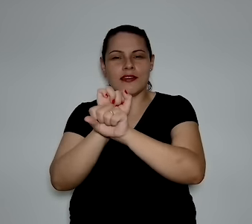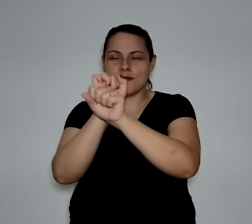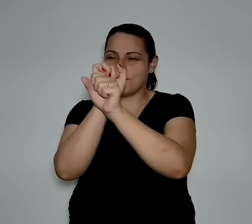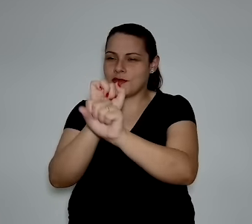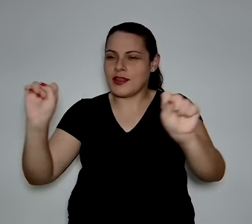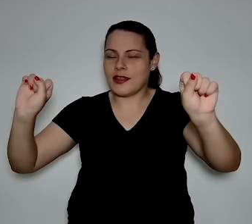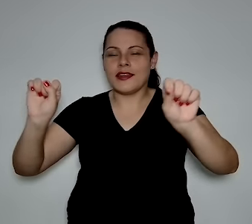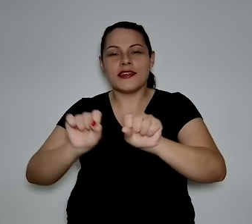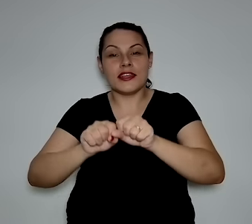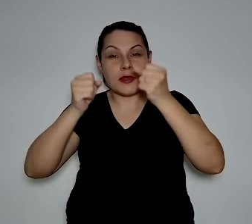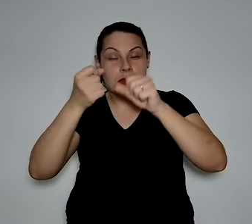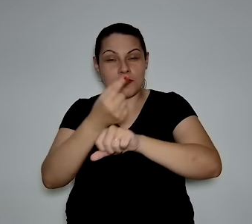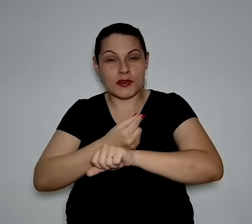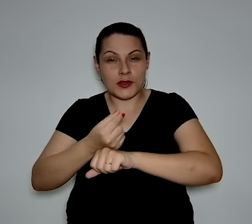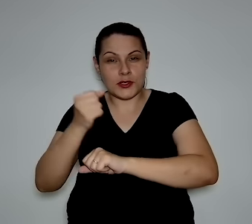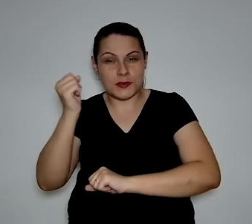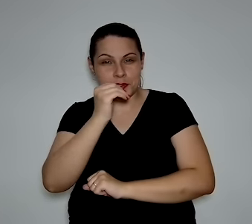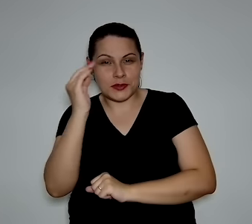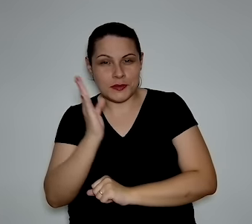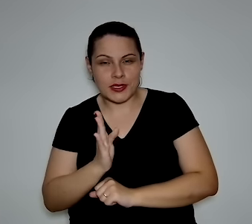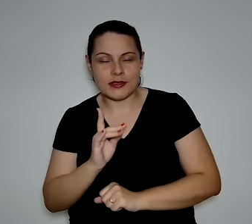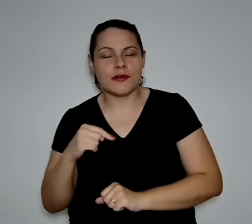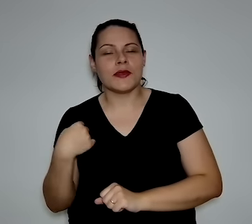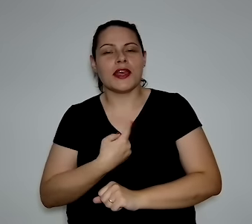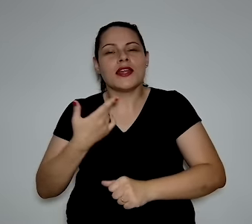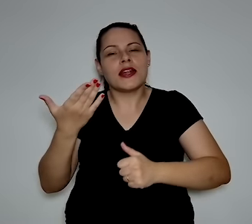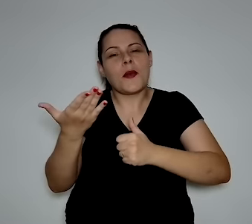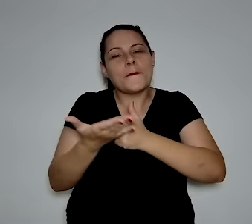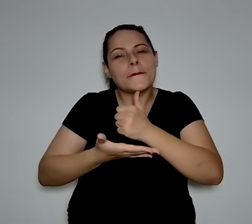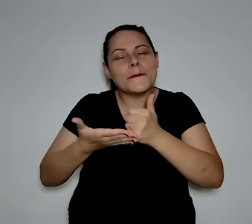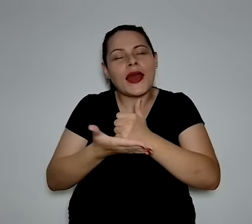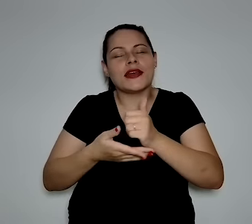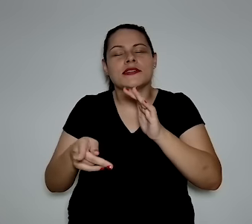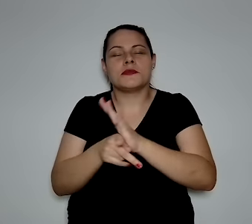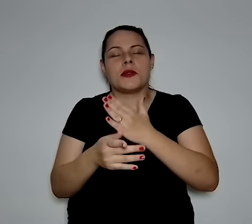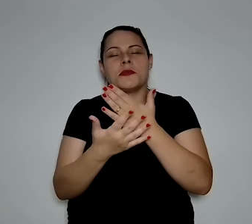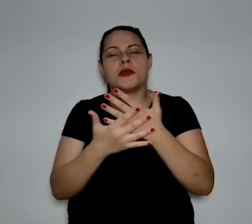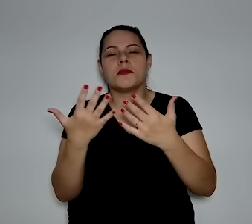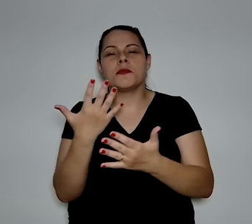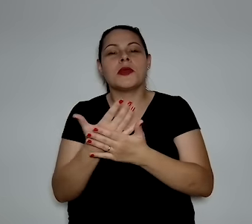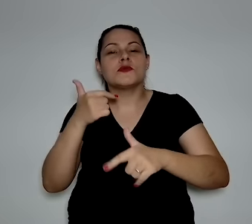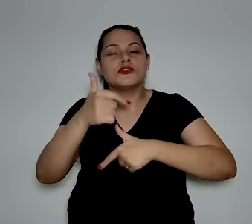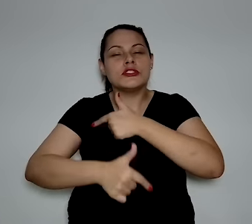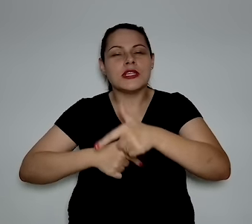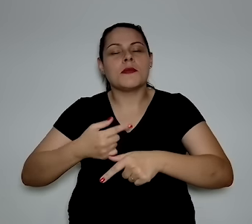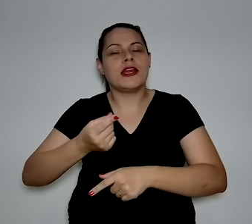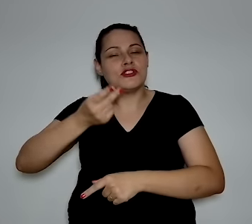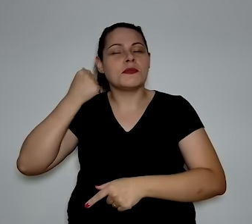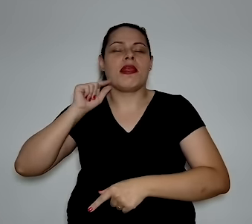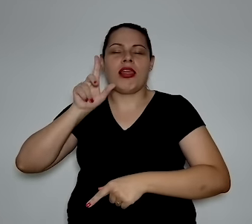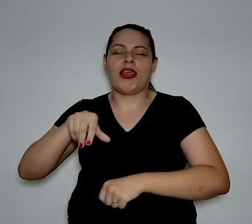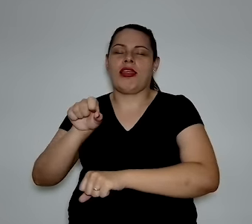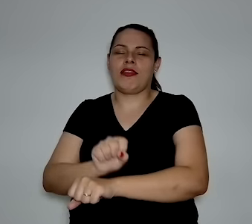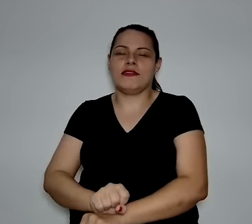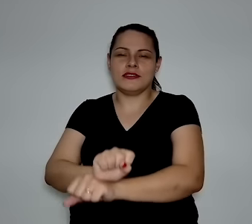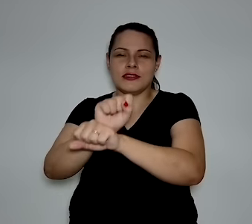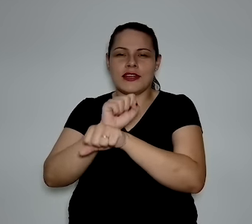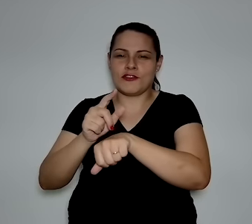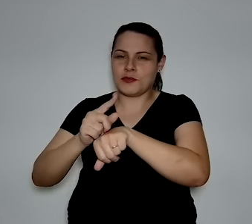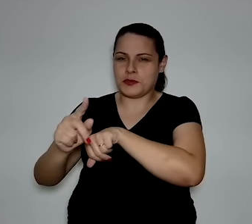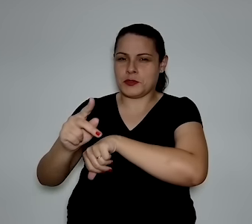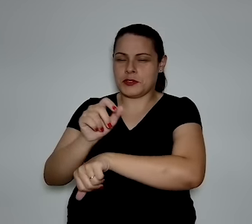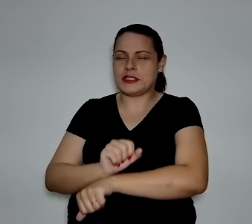quebrava a economia brasileira, porque a nossa matriz da mão de obra, do trabalho, era escravo,